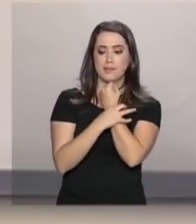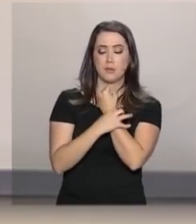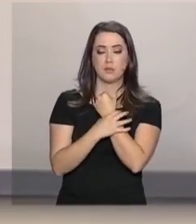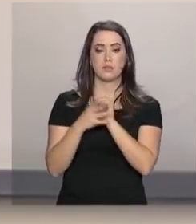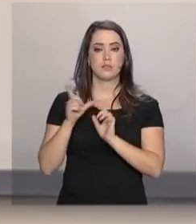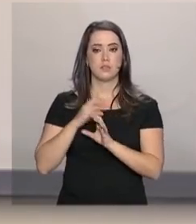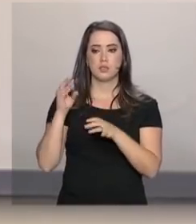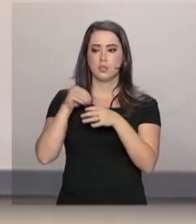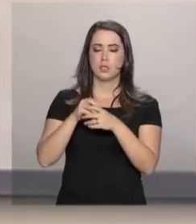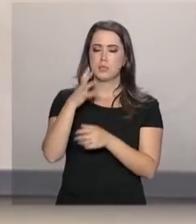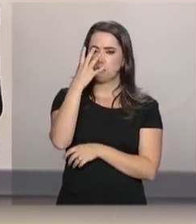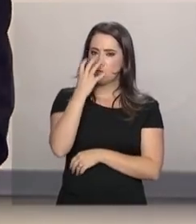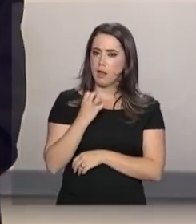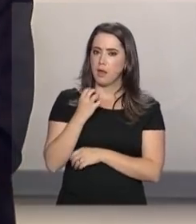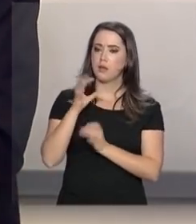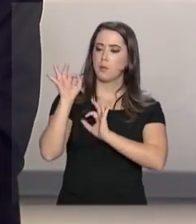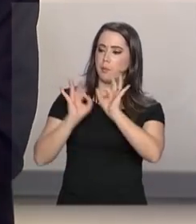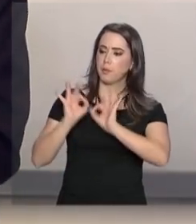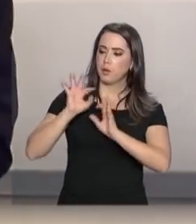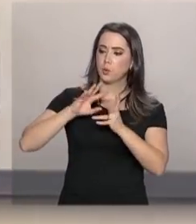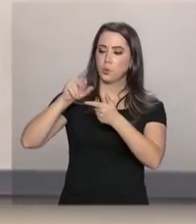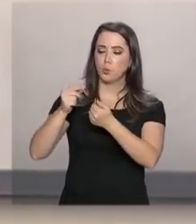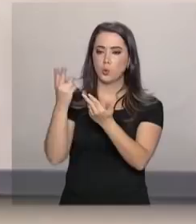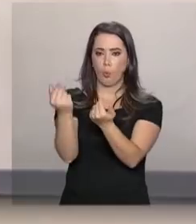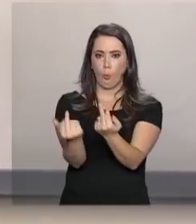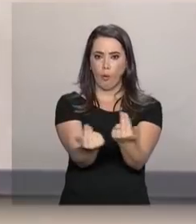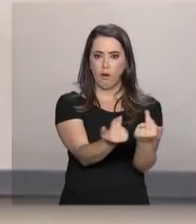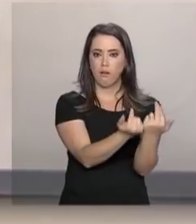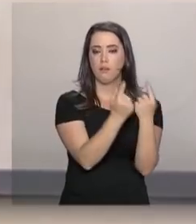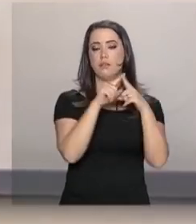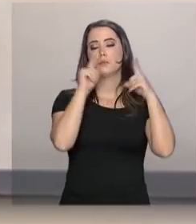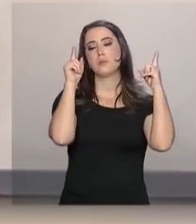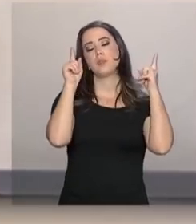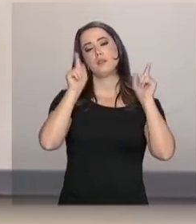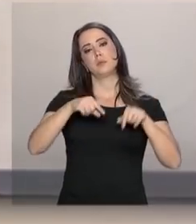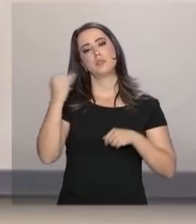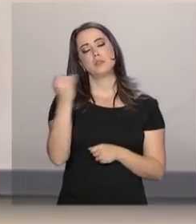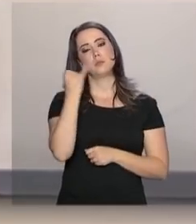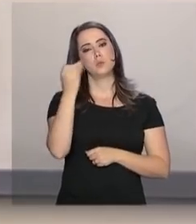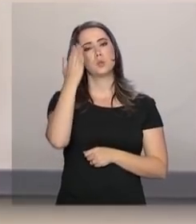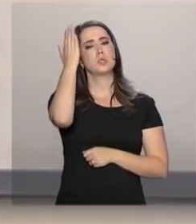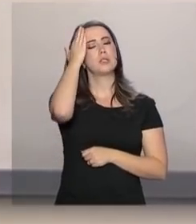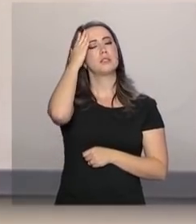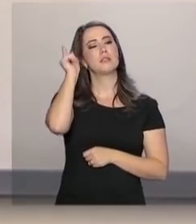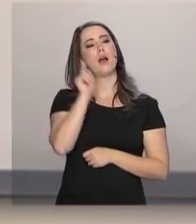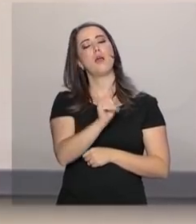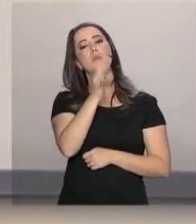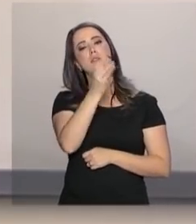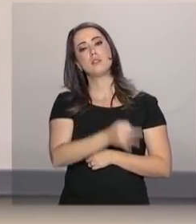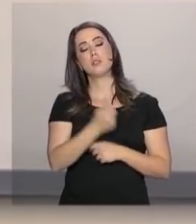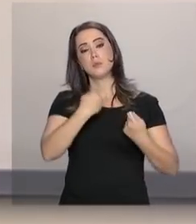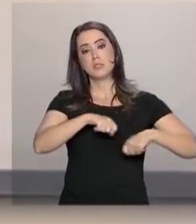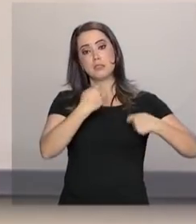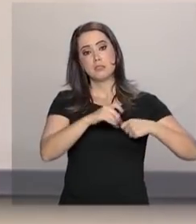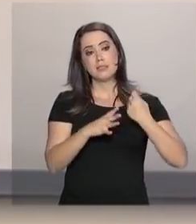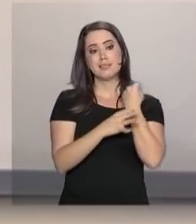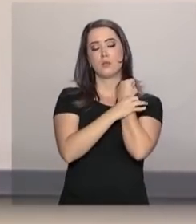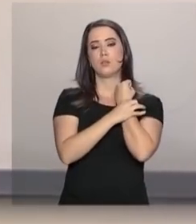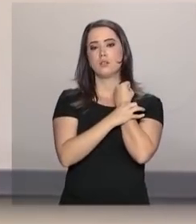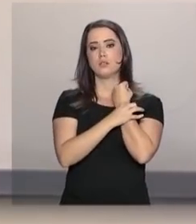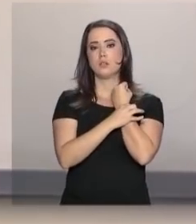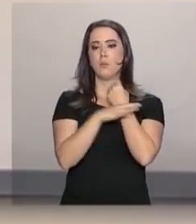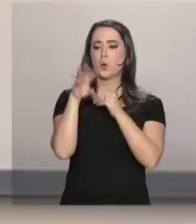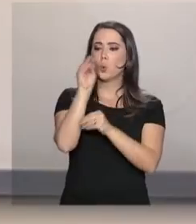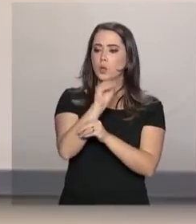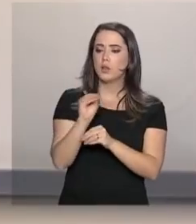sérios e bem preparados do mundo, mas é importante que ele compreenda a necessidade disso para a